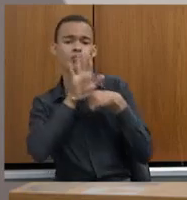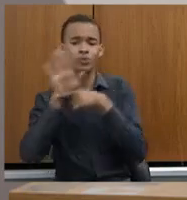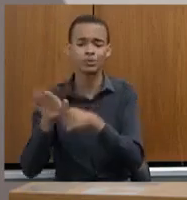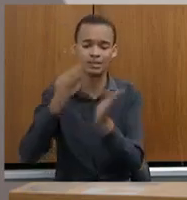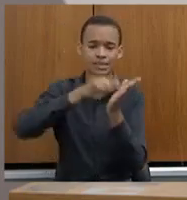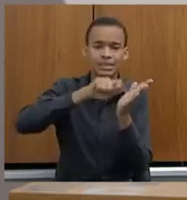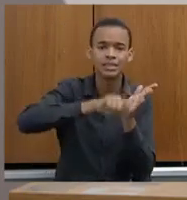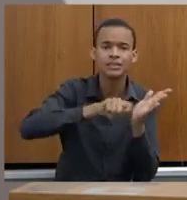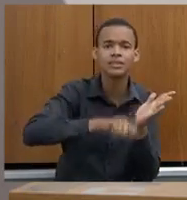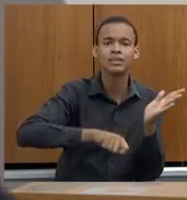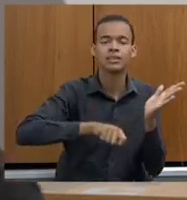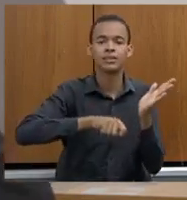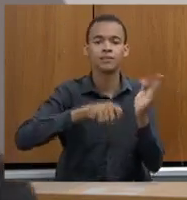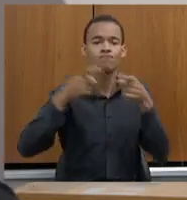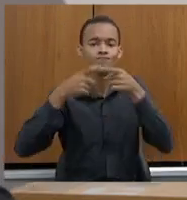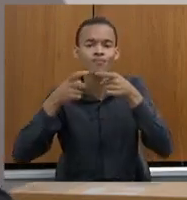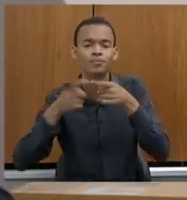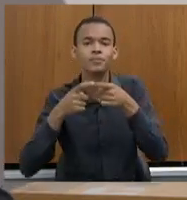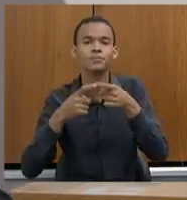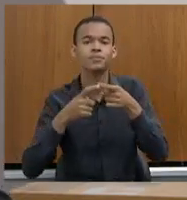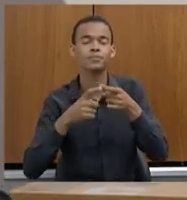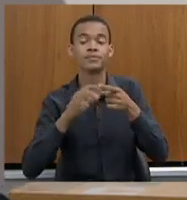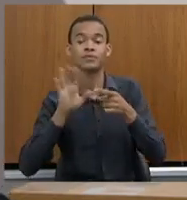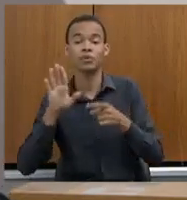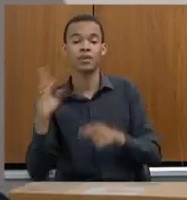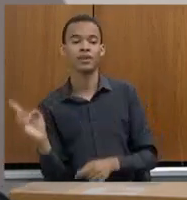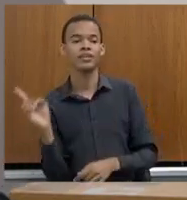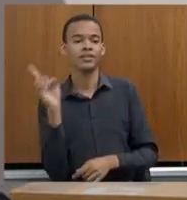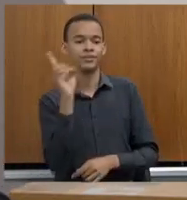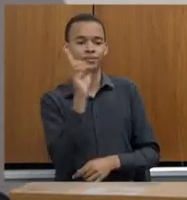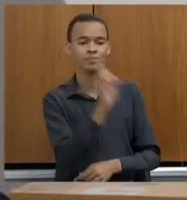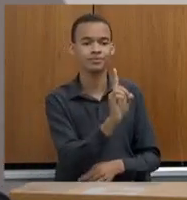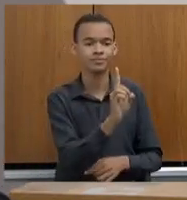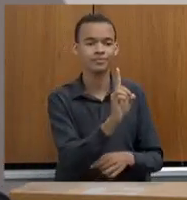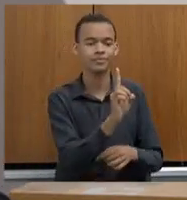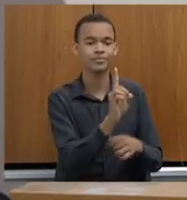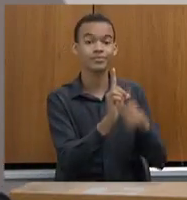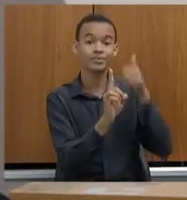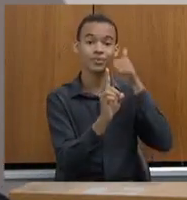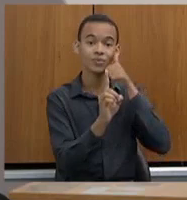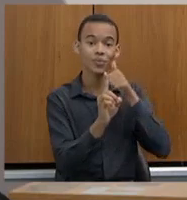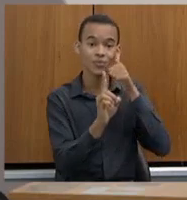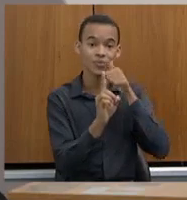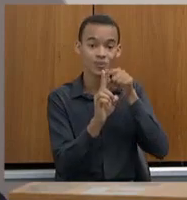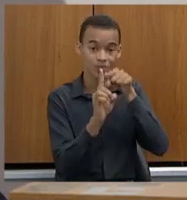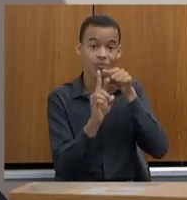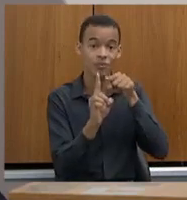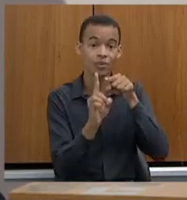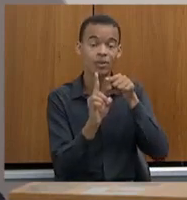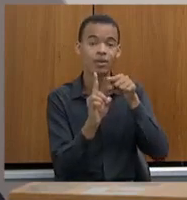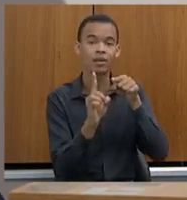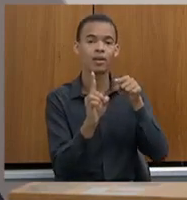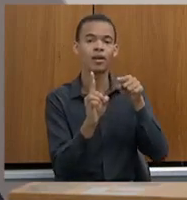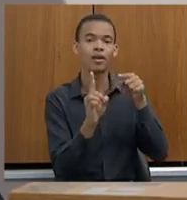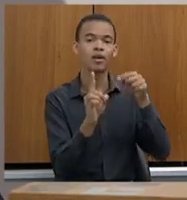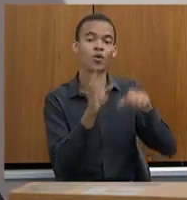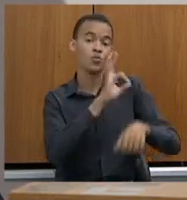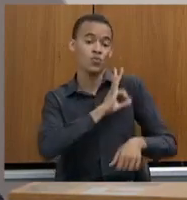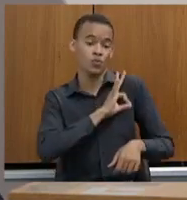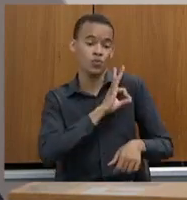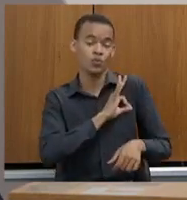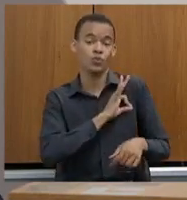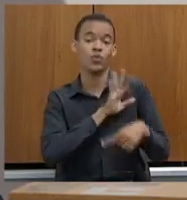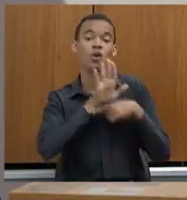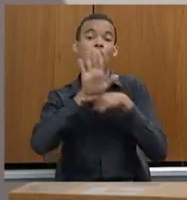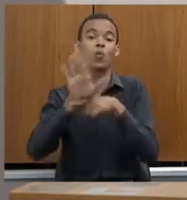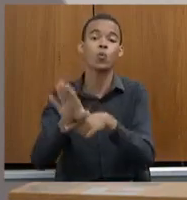tudo e aí a polícia militar pega essa mulher vítima de... e leva ela para onde, não